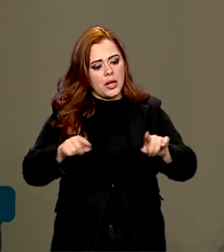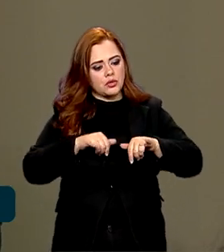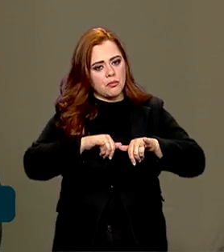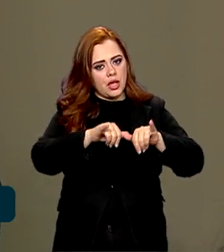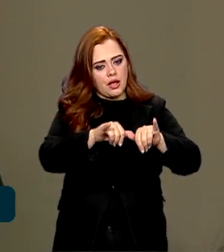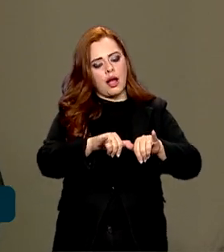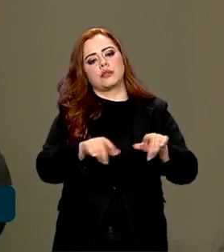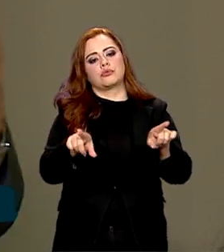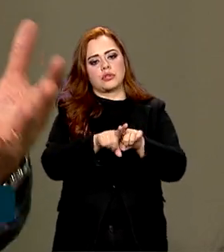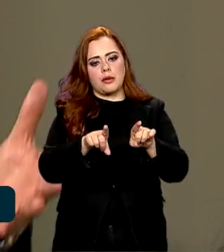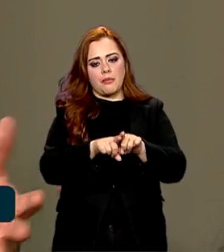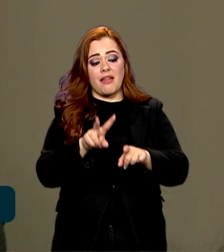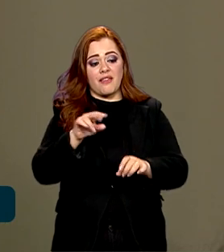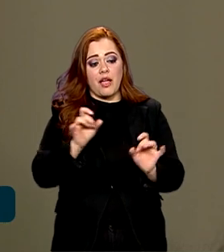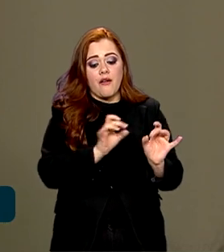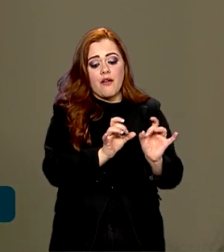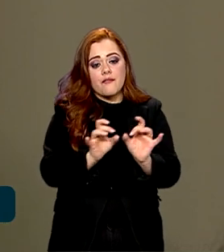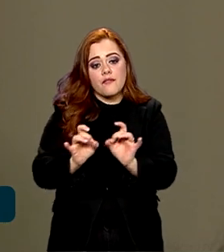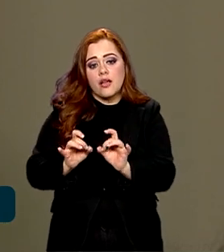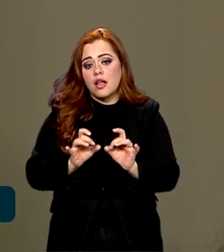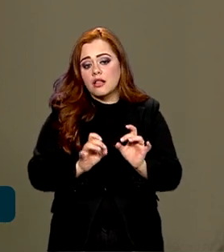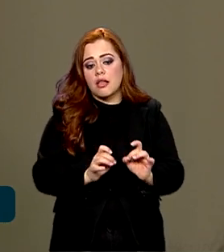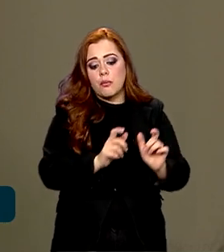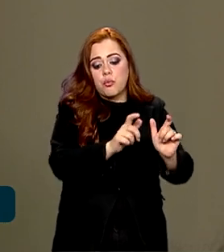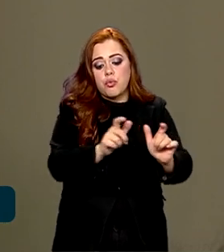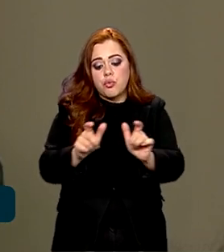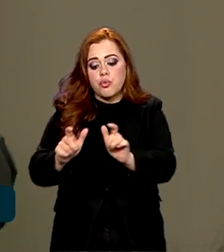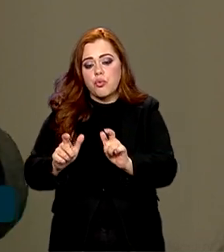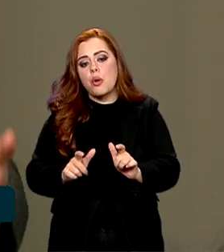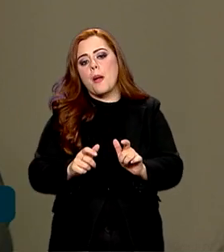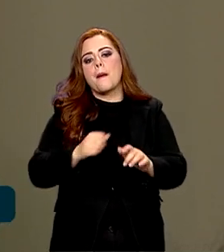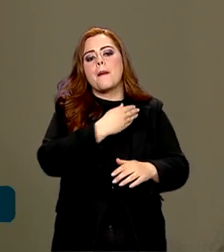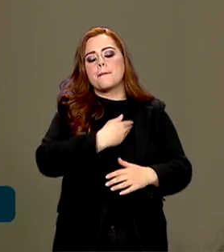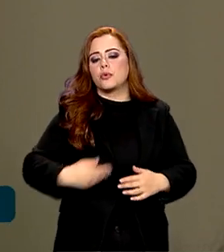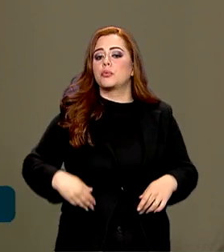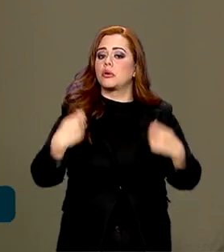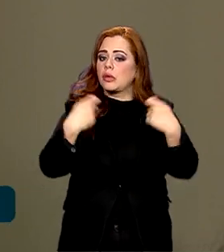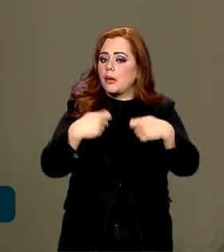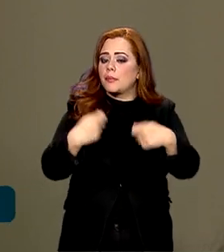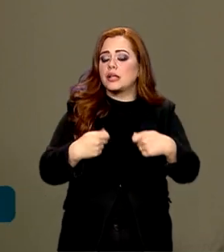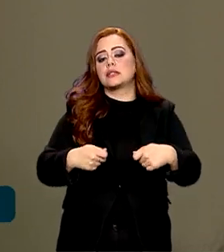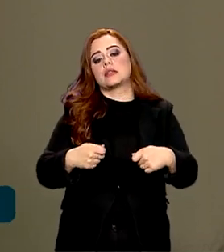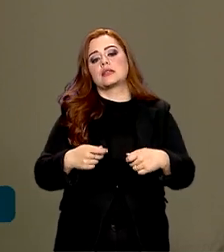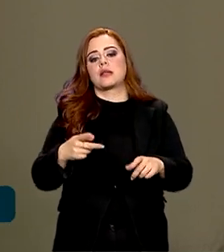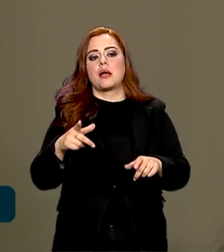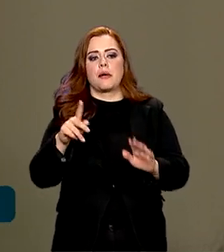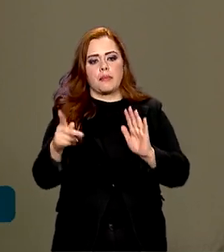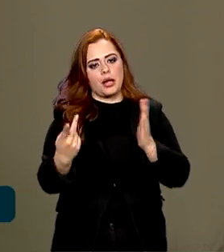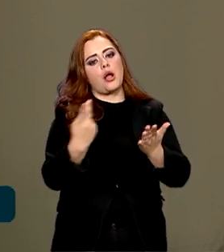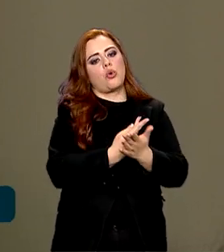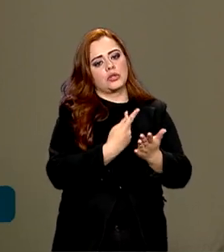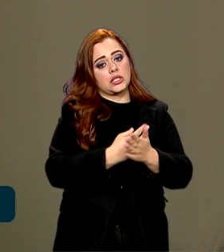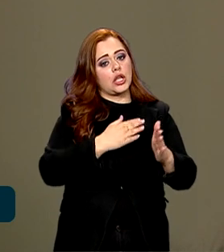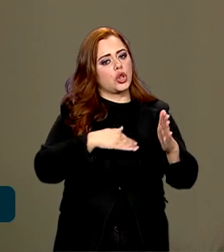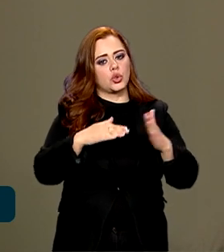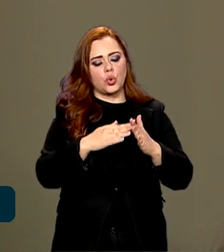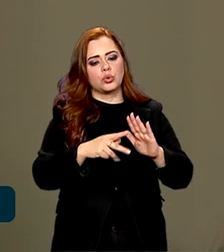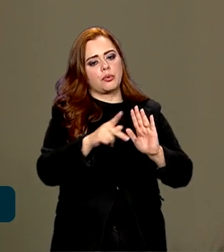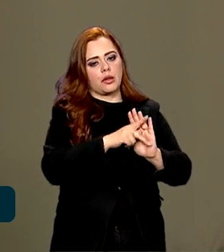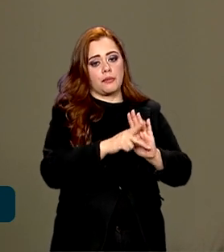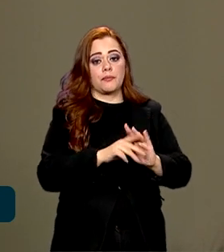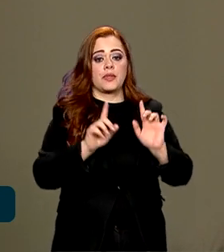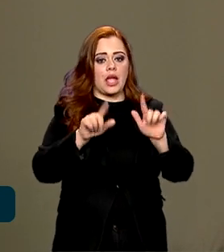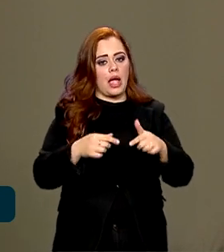mais uma vez vendendo os títulos públicos que o governo tanto necessita para viabilizar todo esse programa. Obviamente é um programa para quatro anos